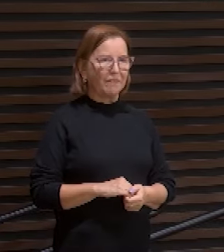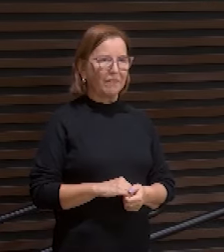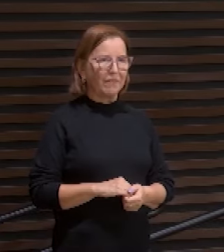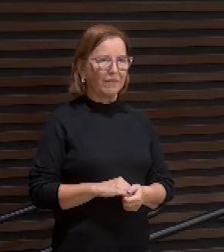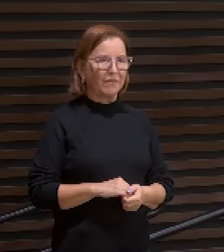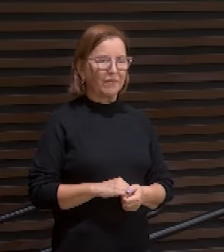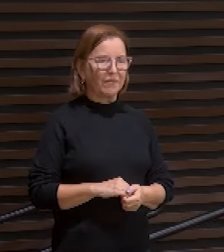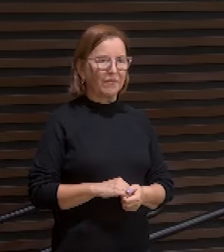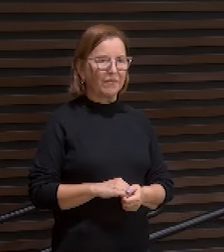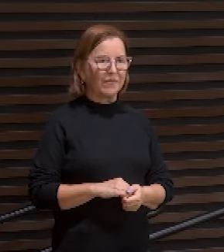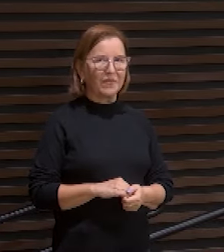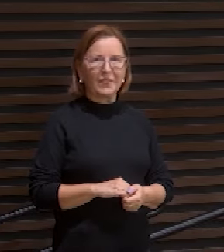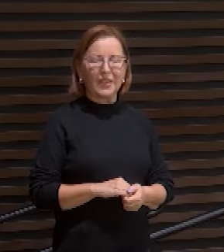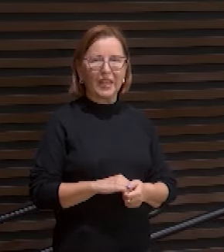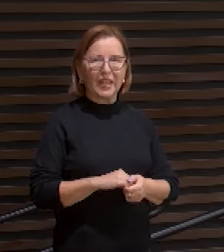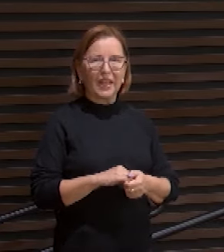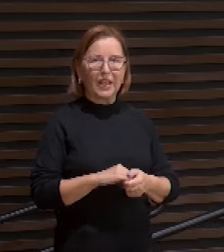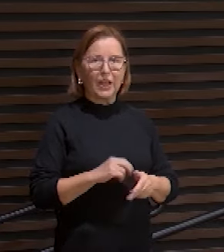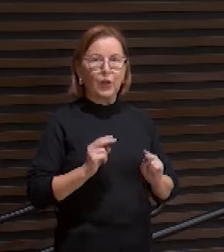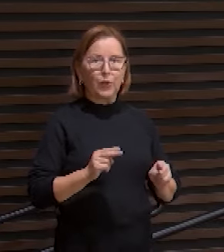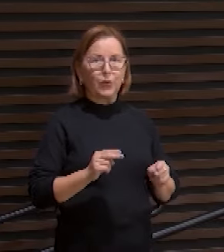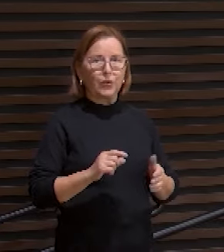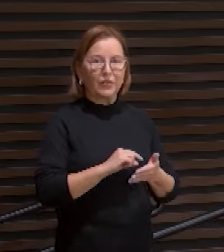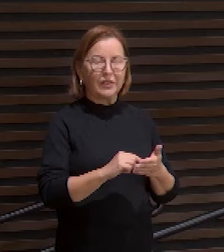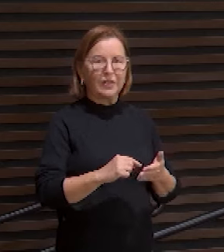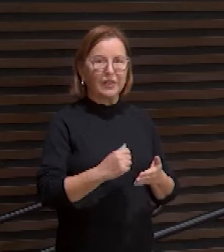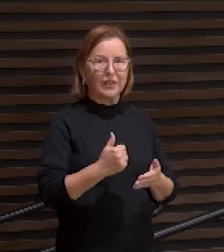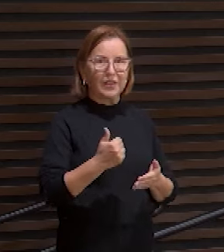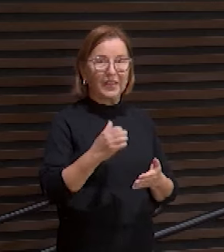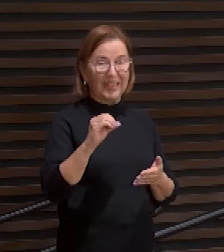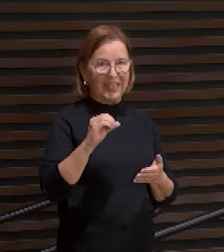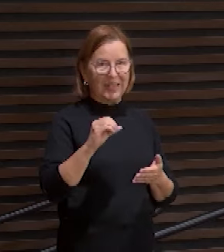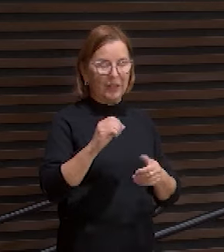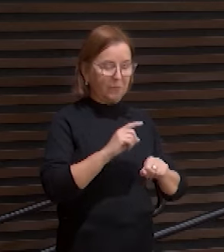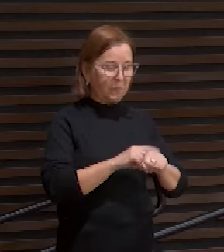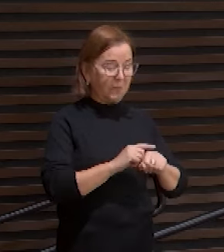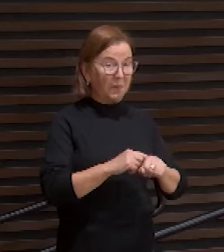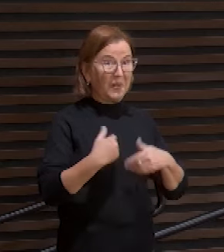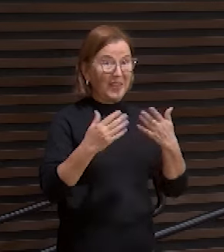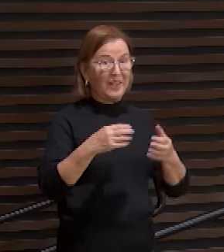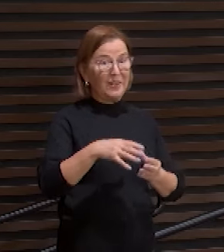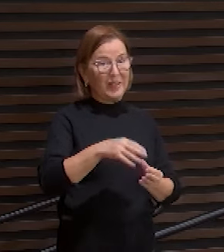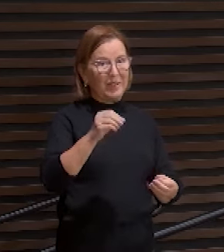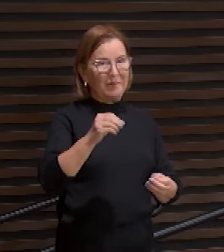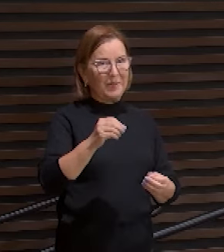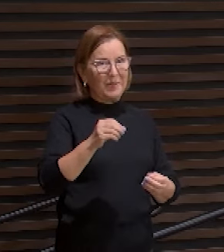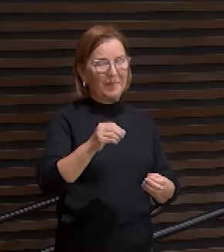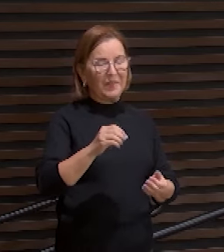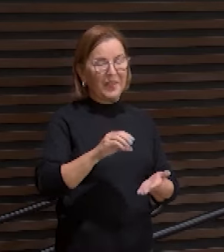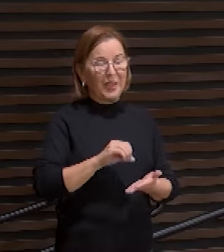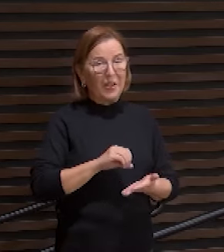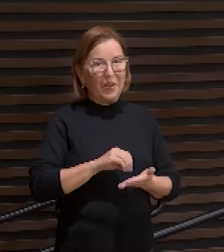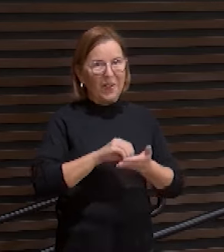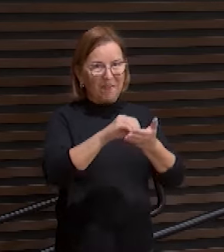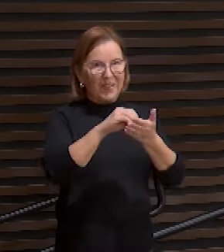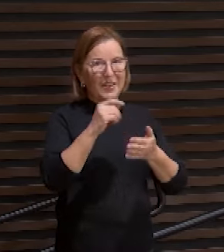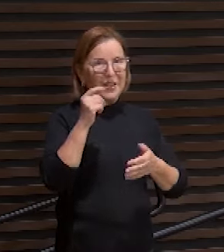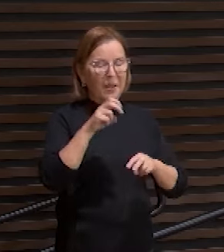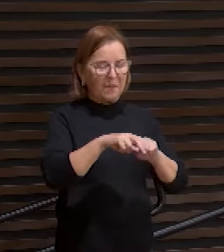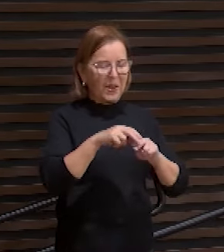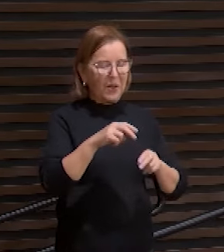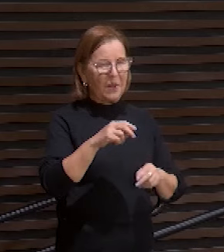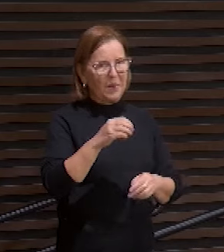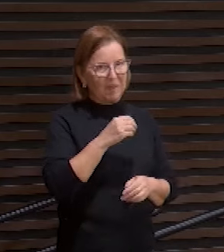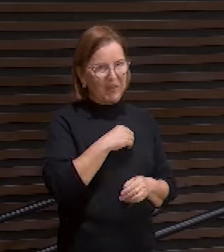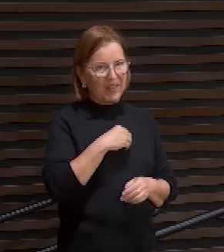segunda metade do verso 10 ele diz assim quando der ele a sua alma como oferta pelo pecado verá a sua